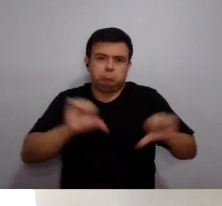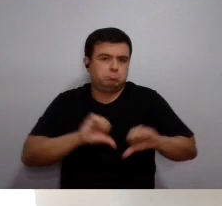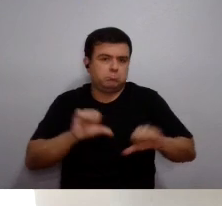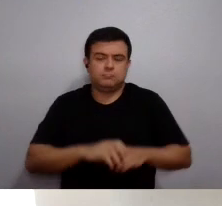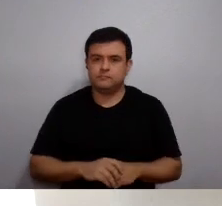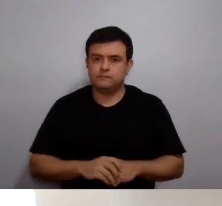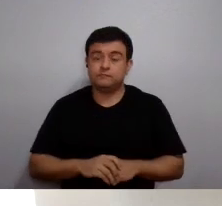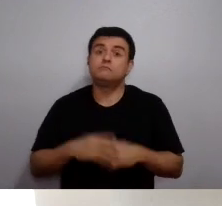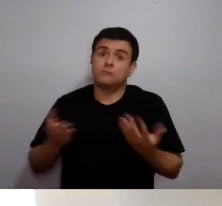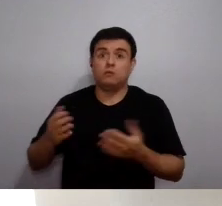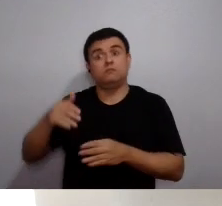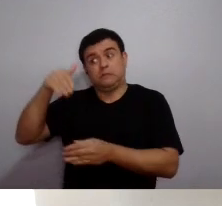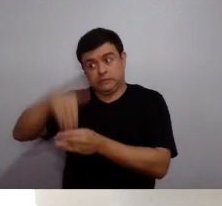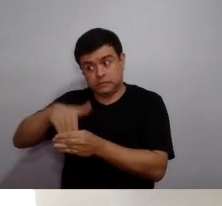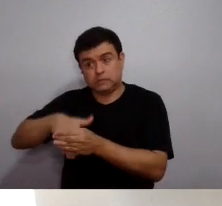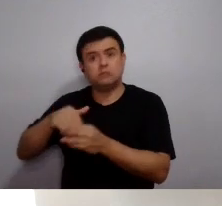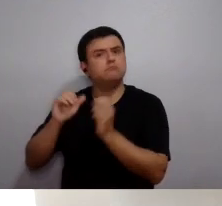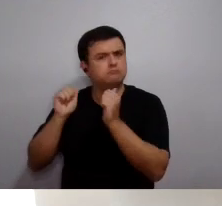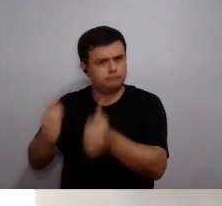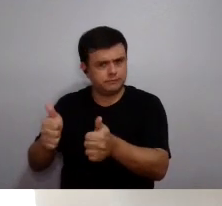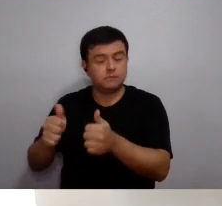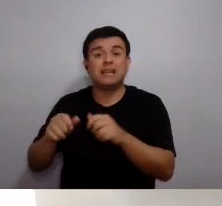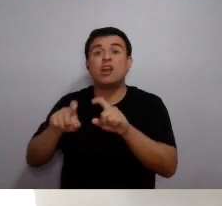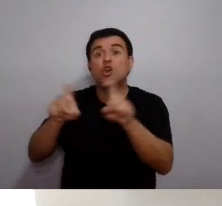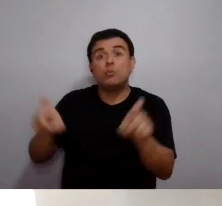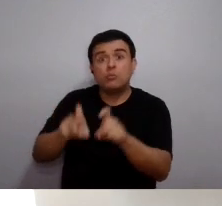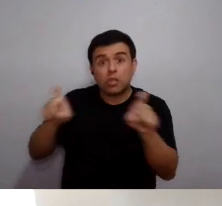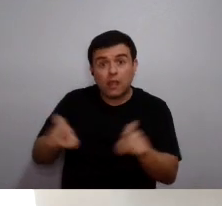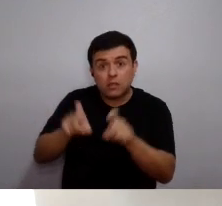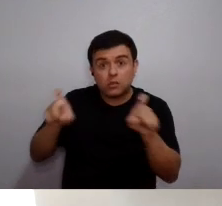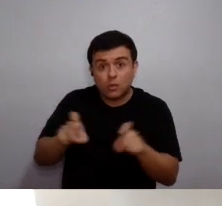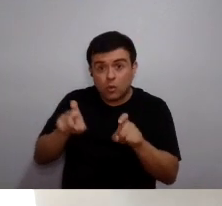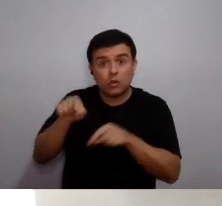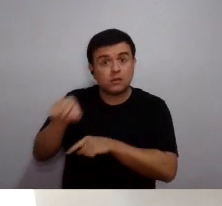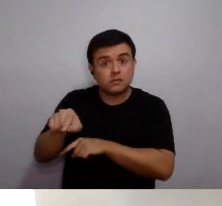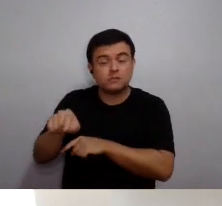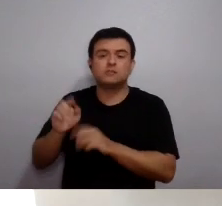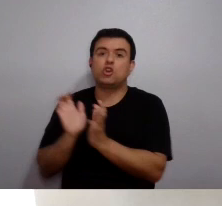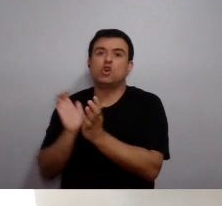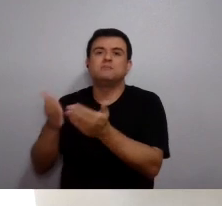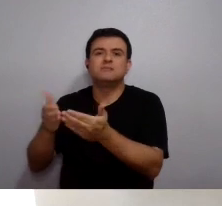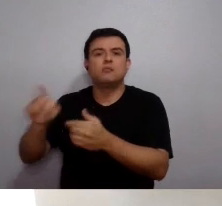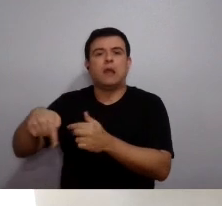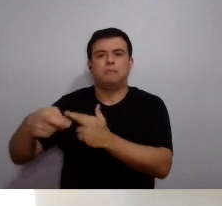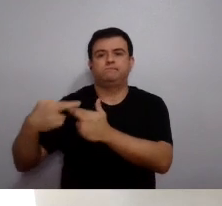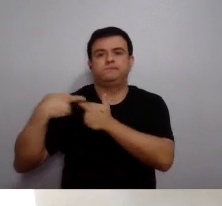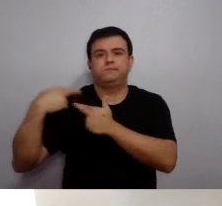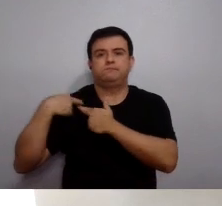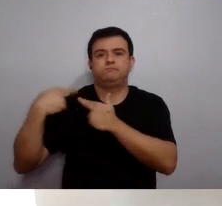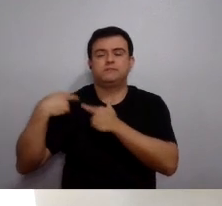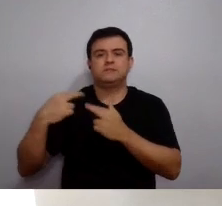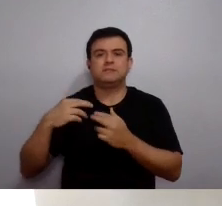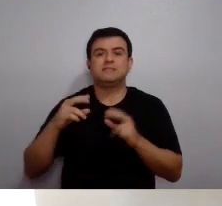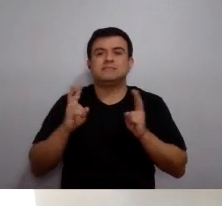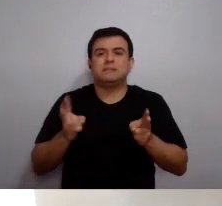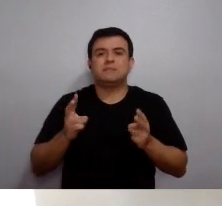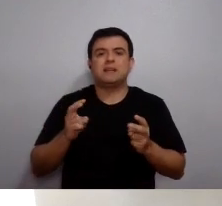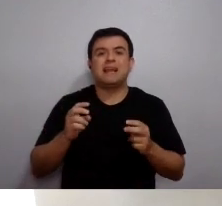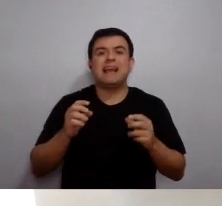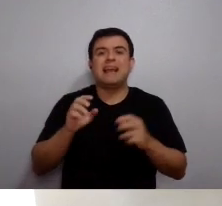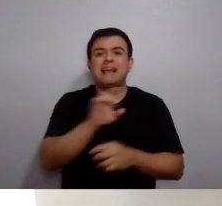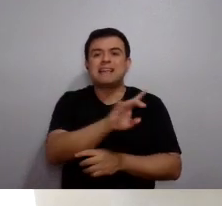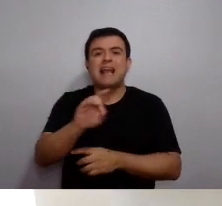teria que esperar. Então, vamos fazer a eleição, certo? E a parte dos computadores, a comissão, então, ficou